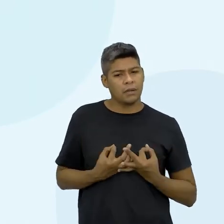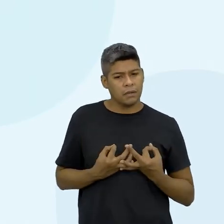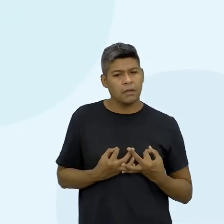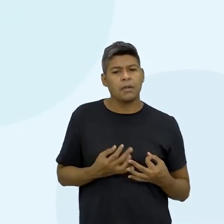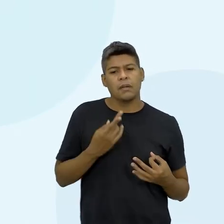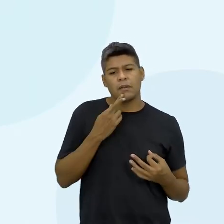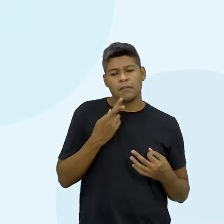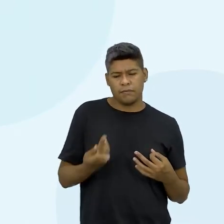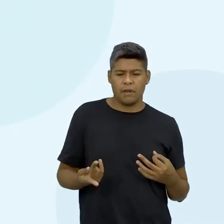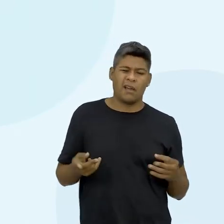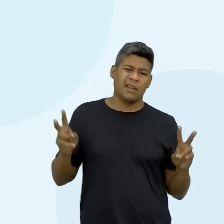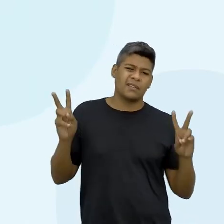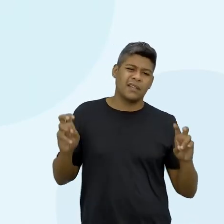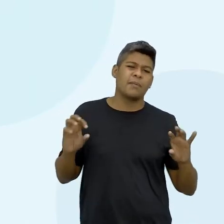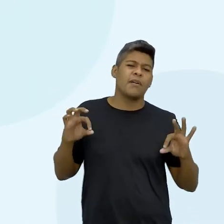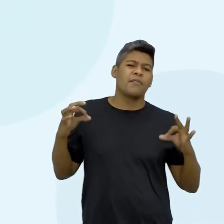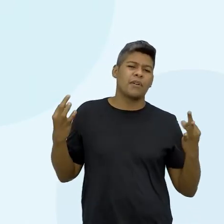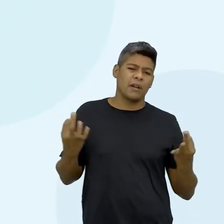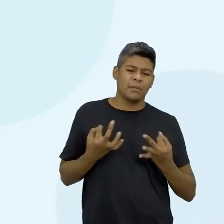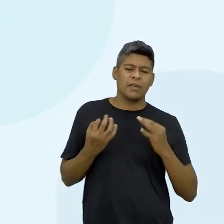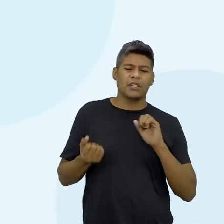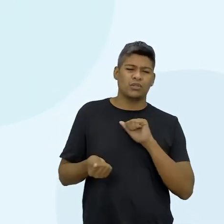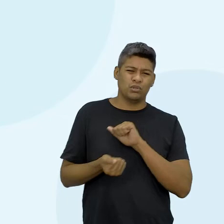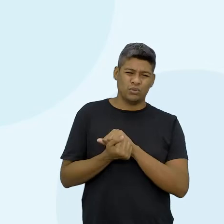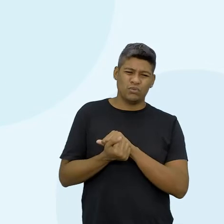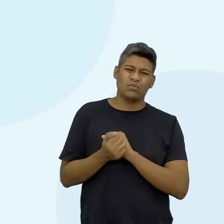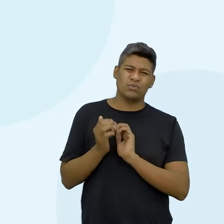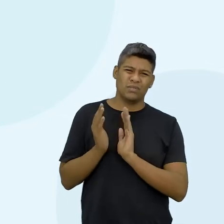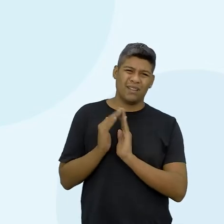família, de quem mora comigo,